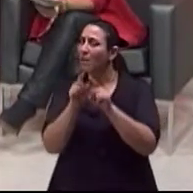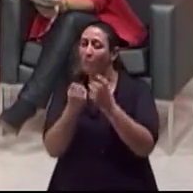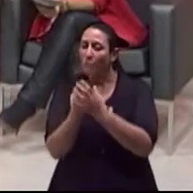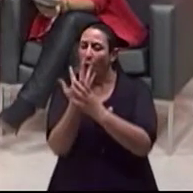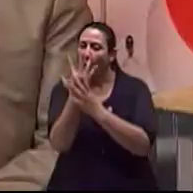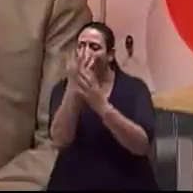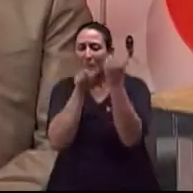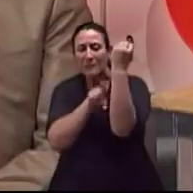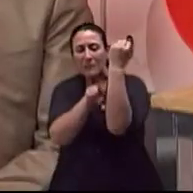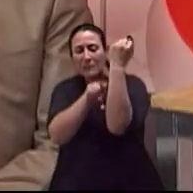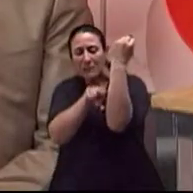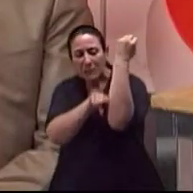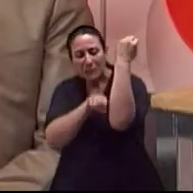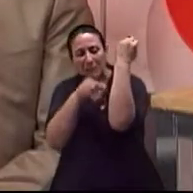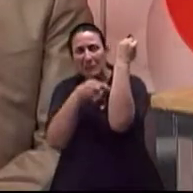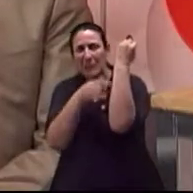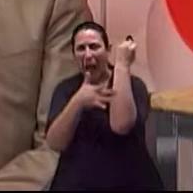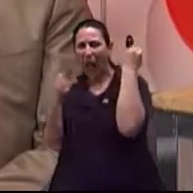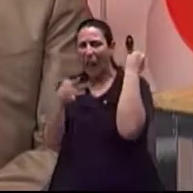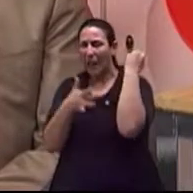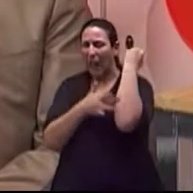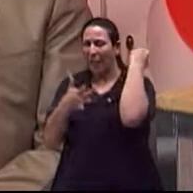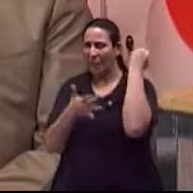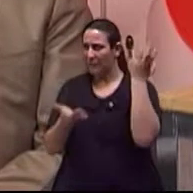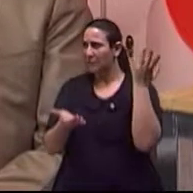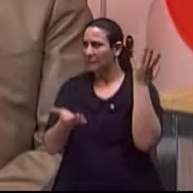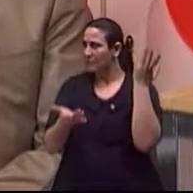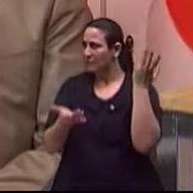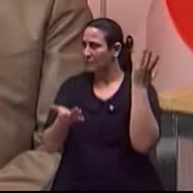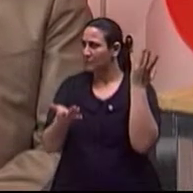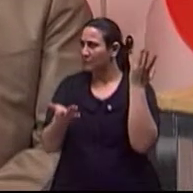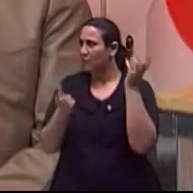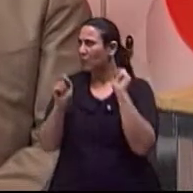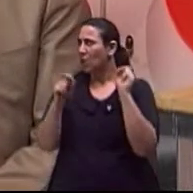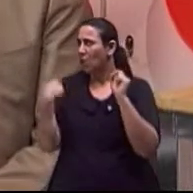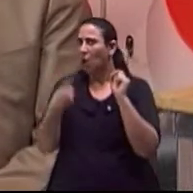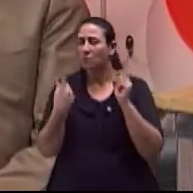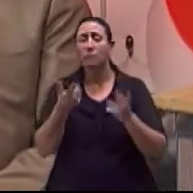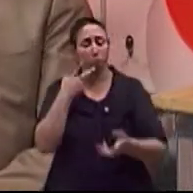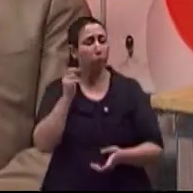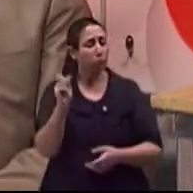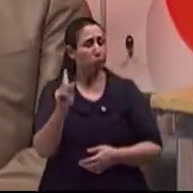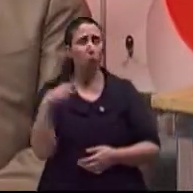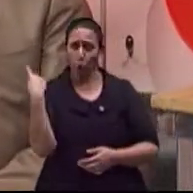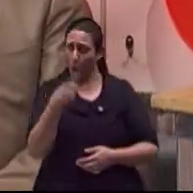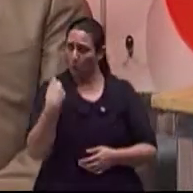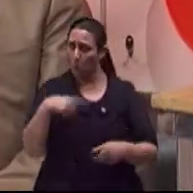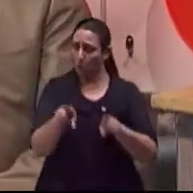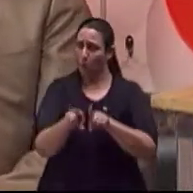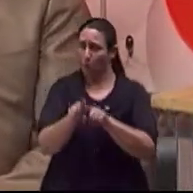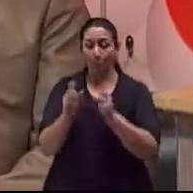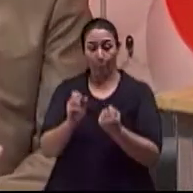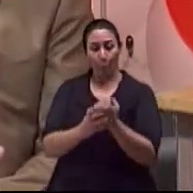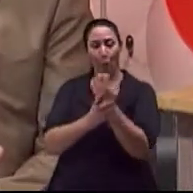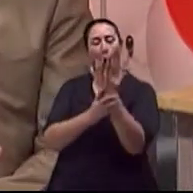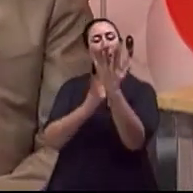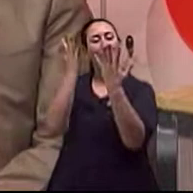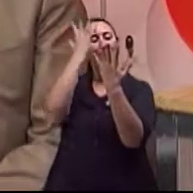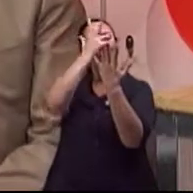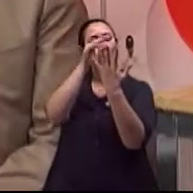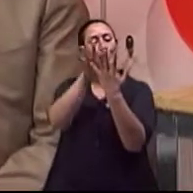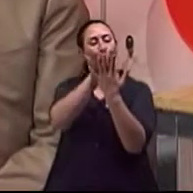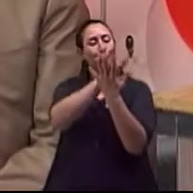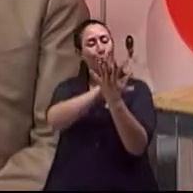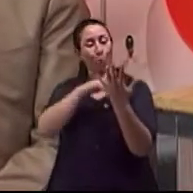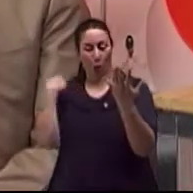dos espinhos? Pois é, os espinhos protegem as flores, né? É evidente Ou seja, nós precisamos de defesas internas Nós precisamos de defesas diante